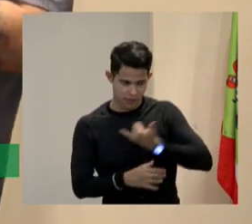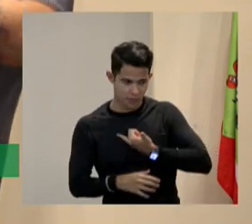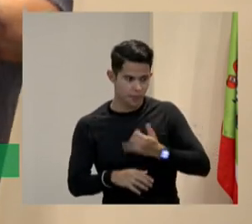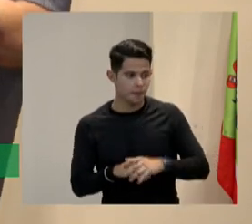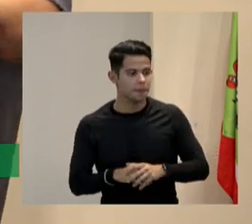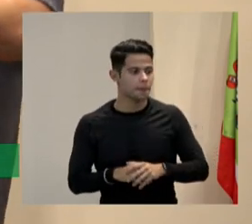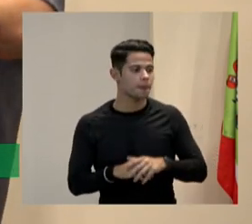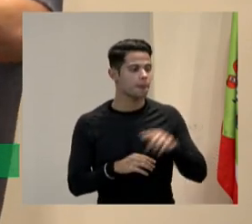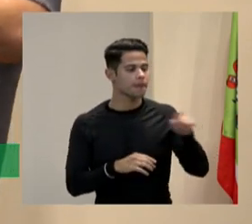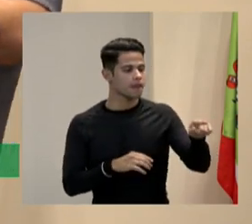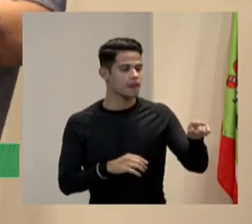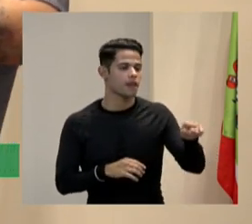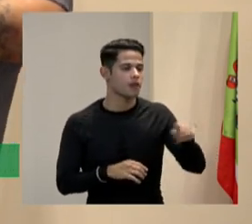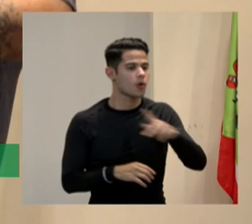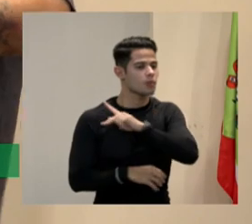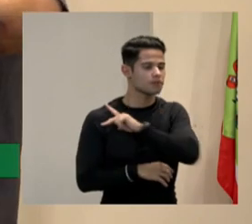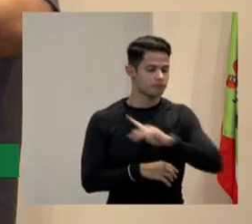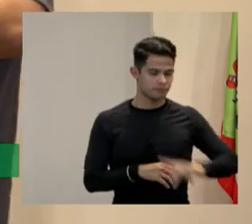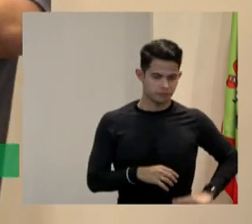com a filha dele